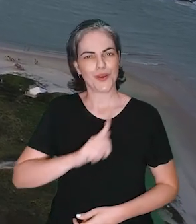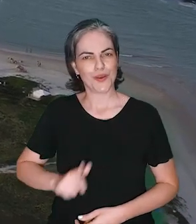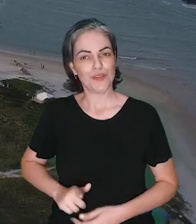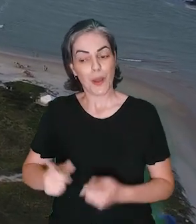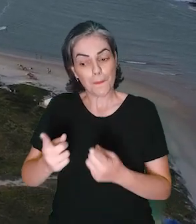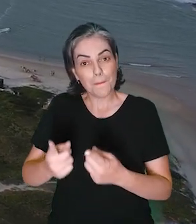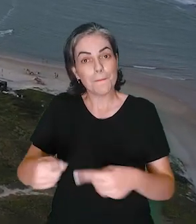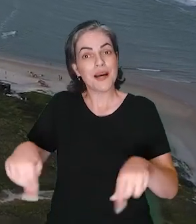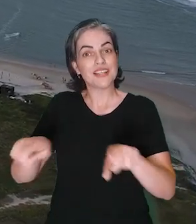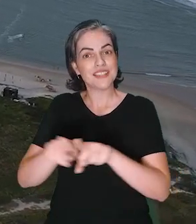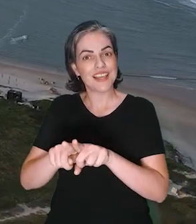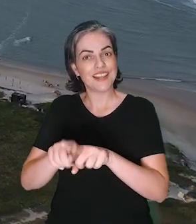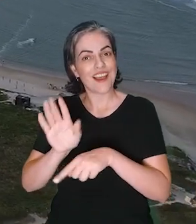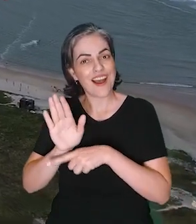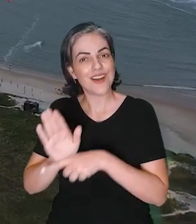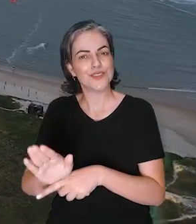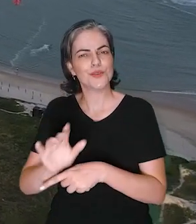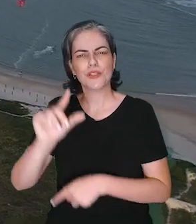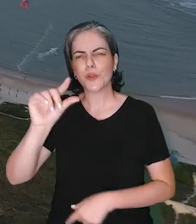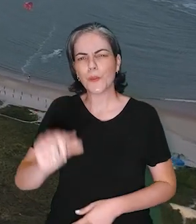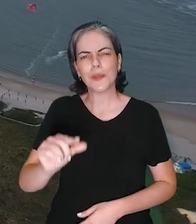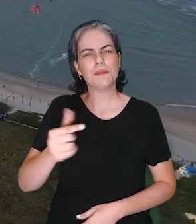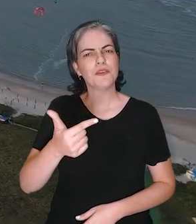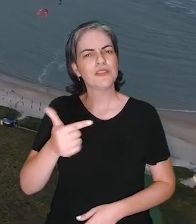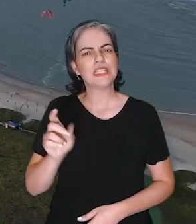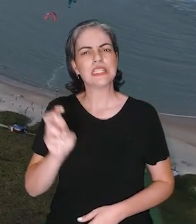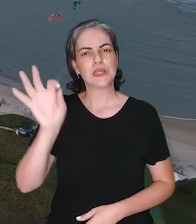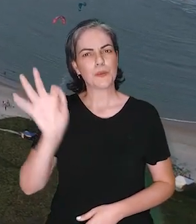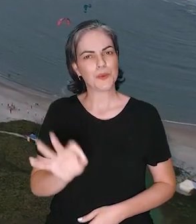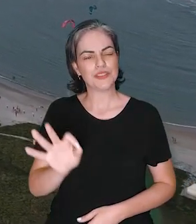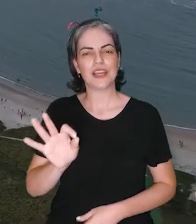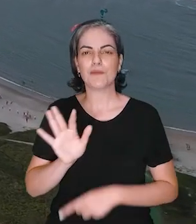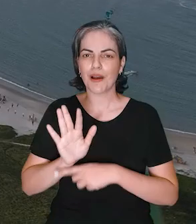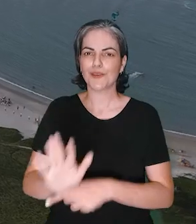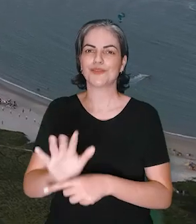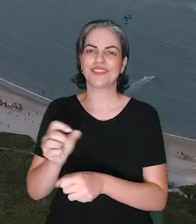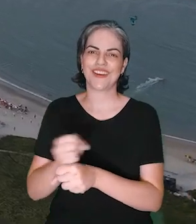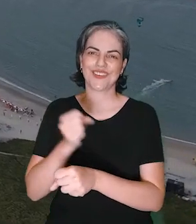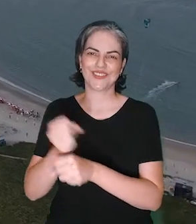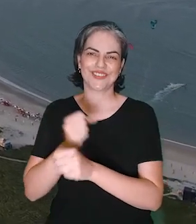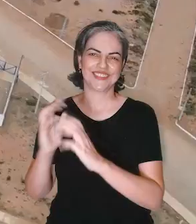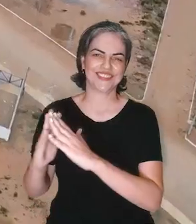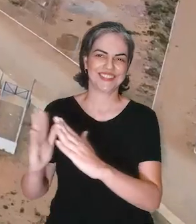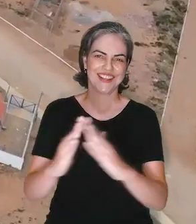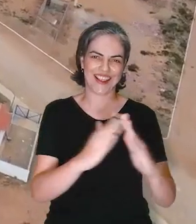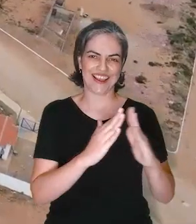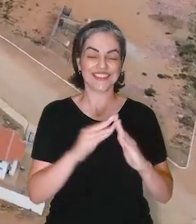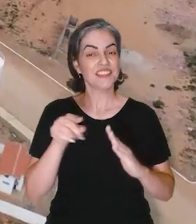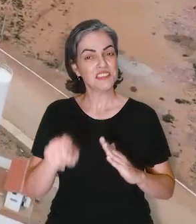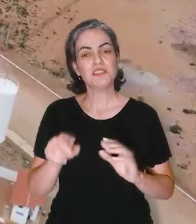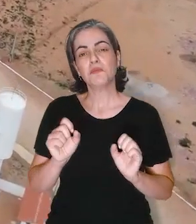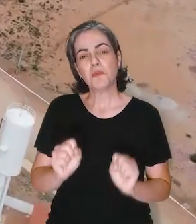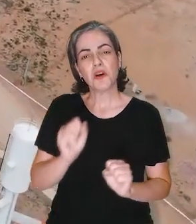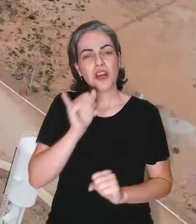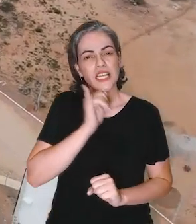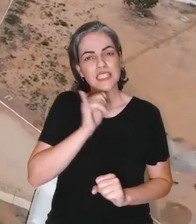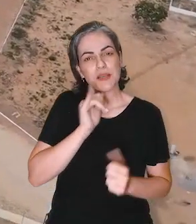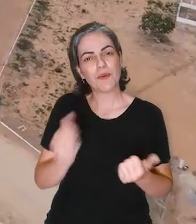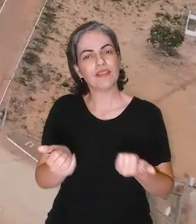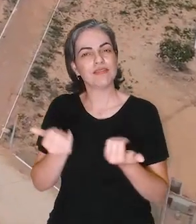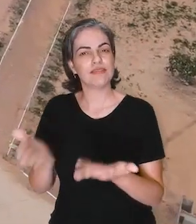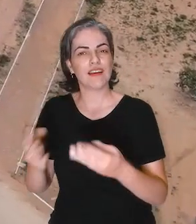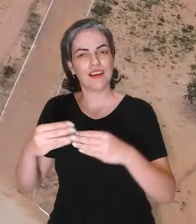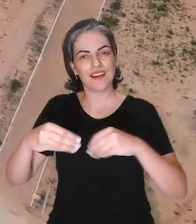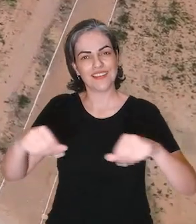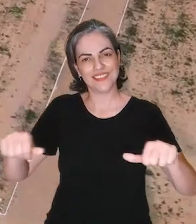sejam parceiros com a contrapartida mínima de 20% para a construção dos residenciais que poderá ser a doação